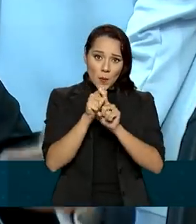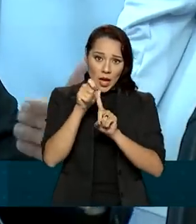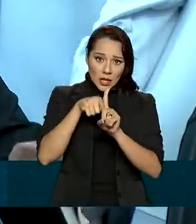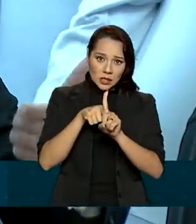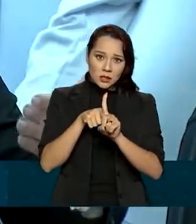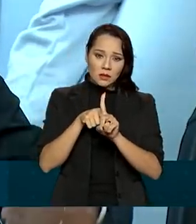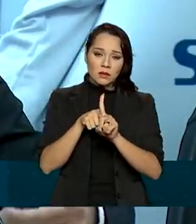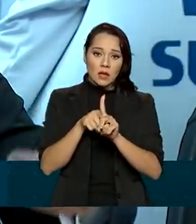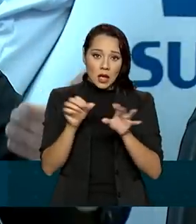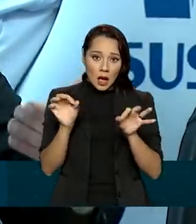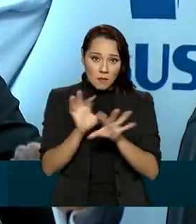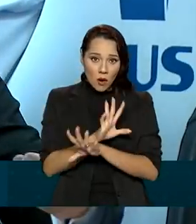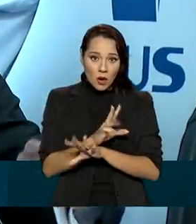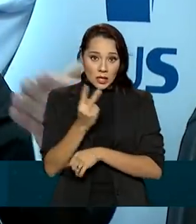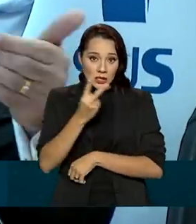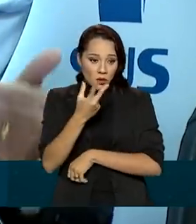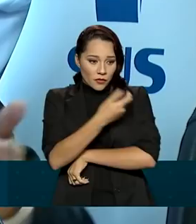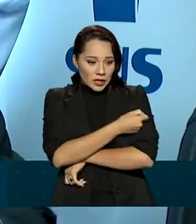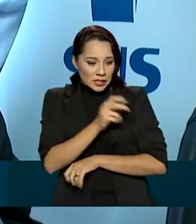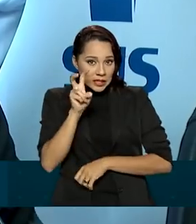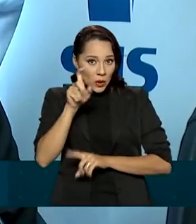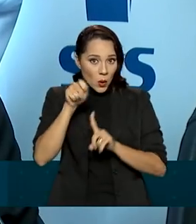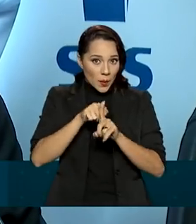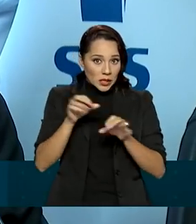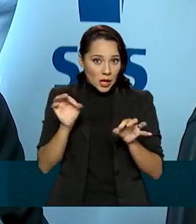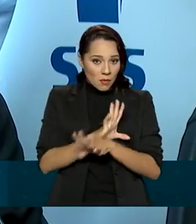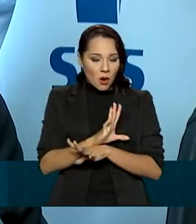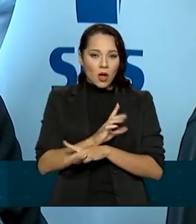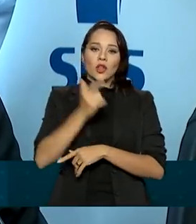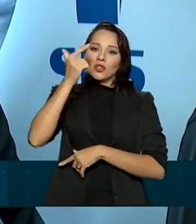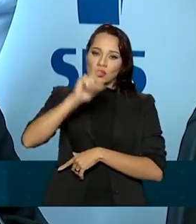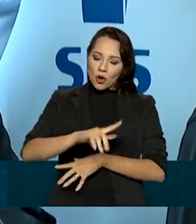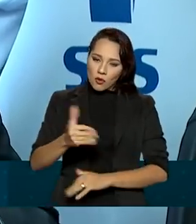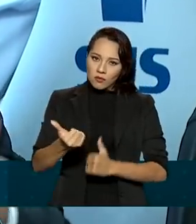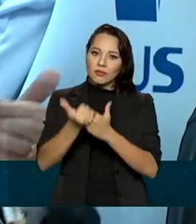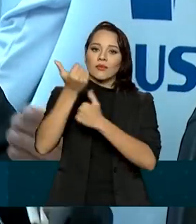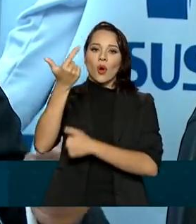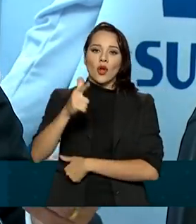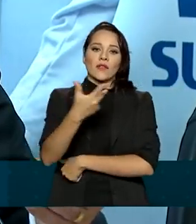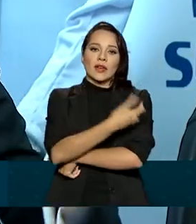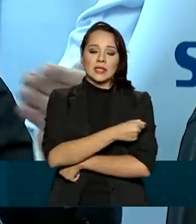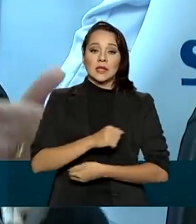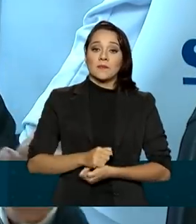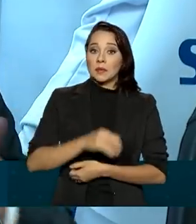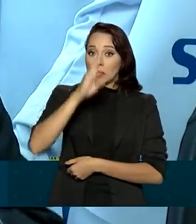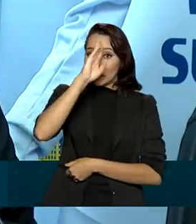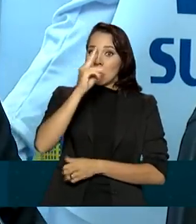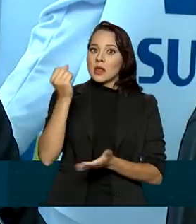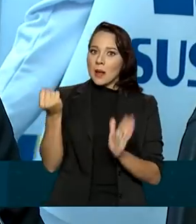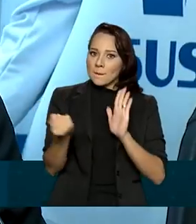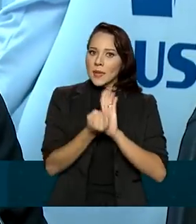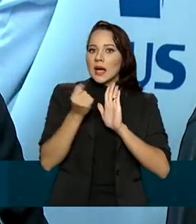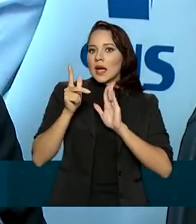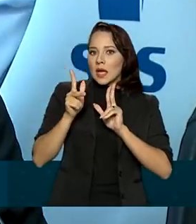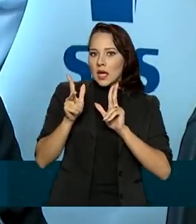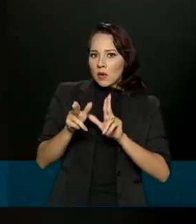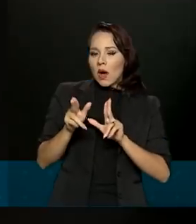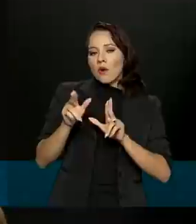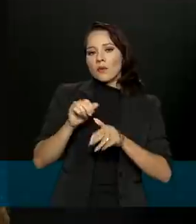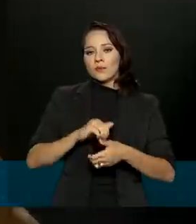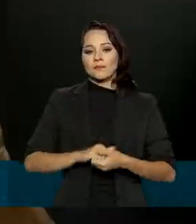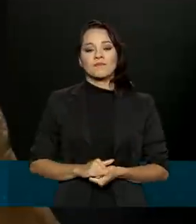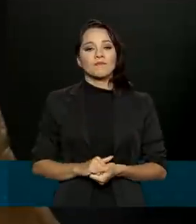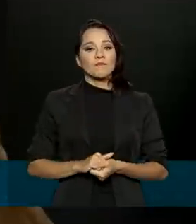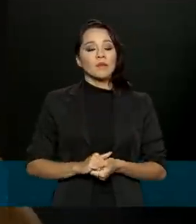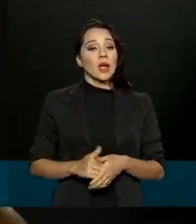da segunda dose, receberá uma dose de reforço, preferencialmente com uma vacina diferente.